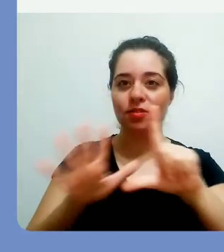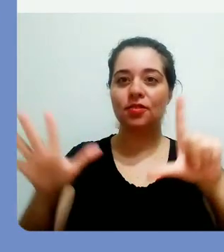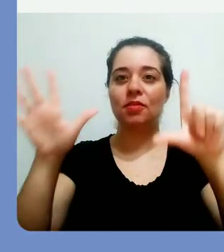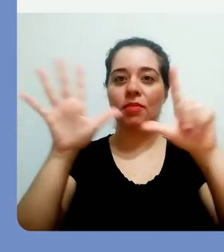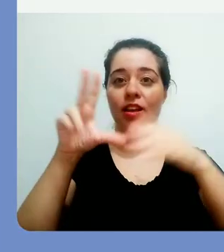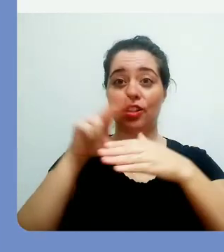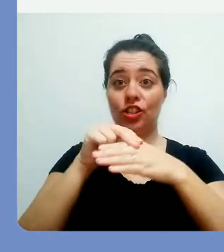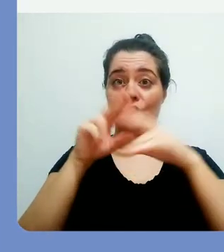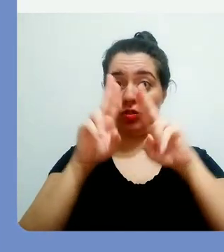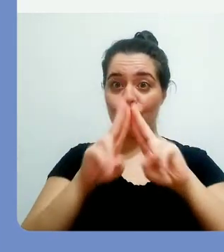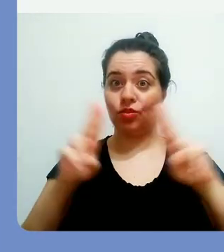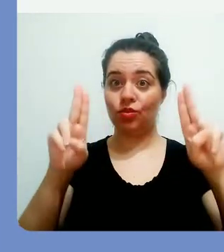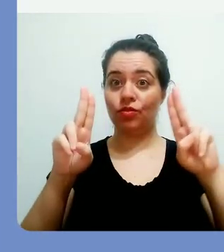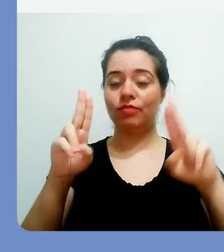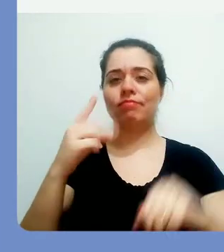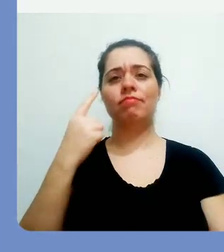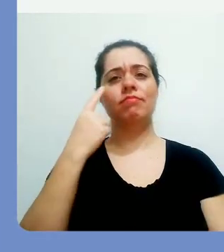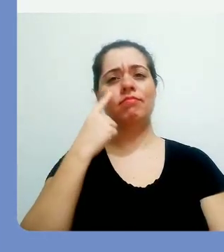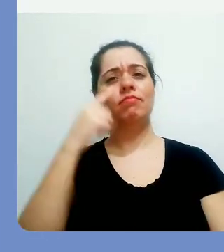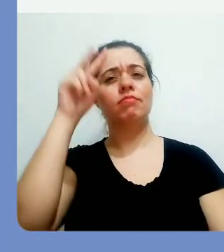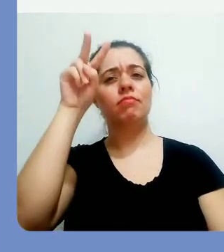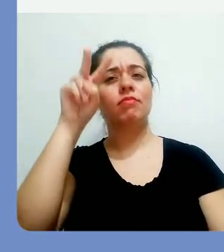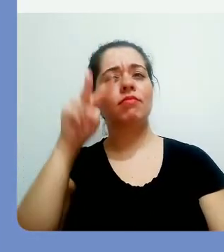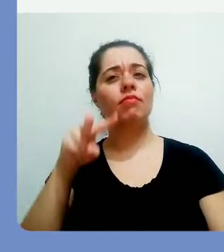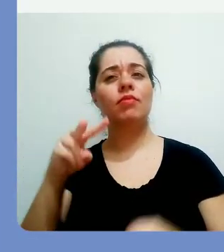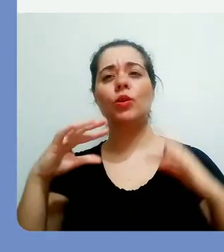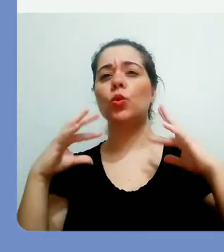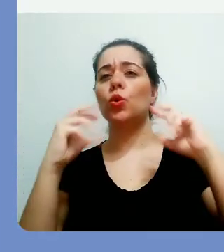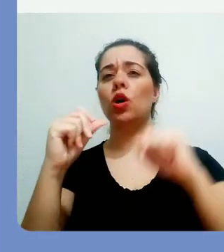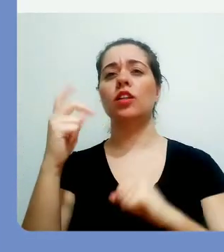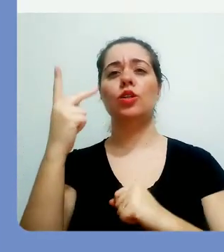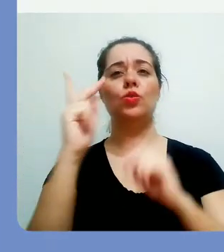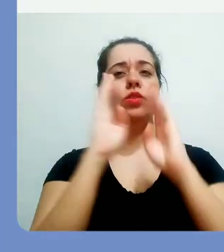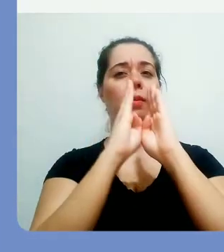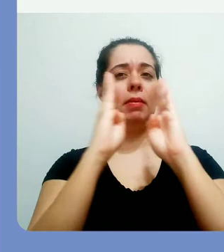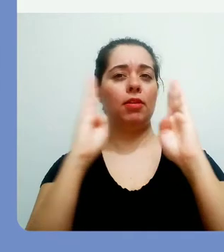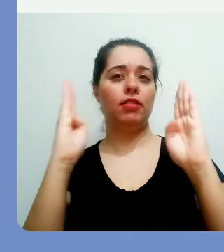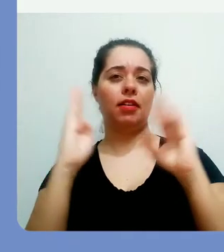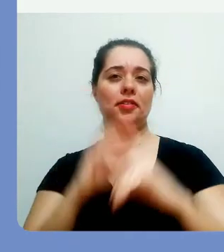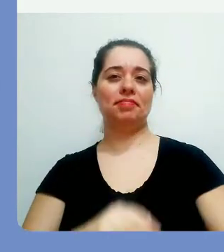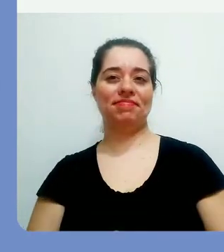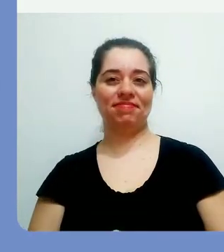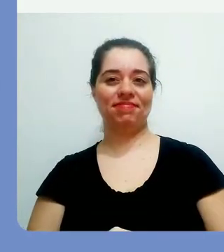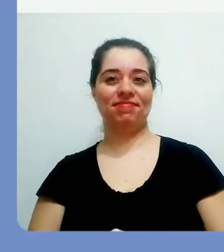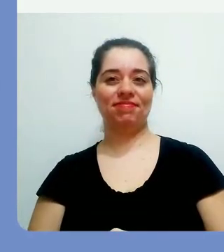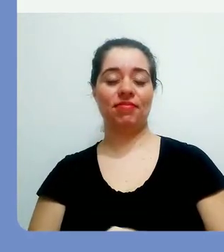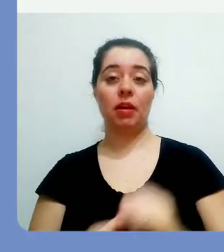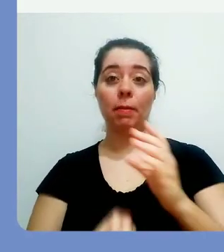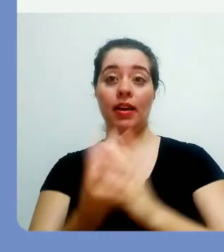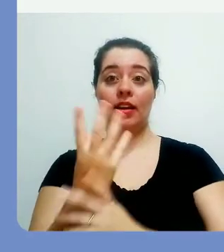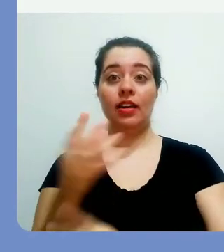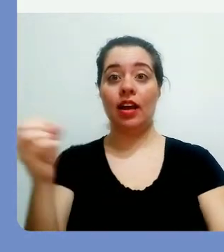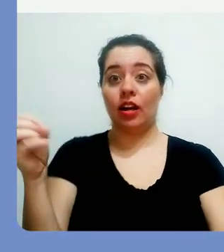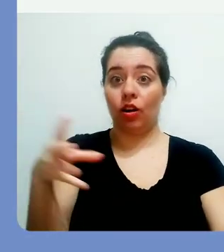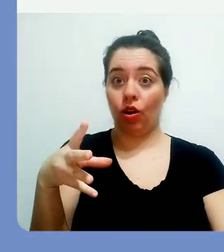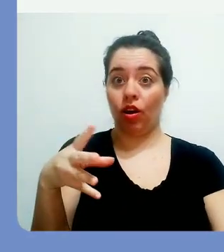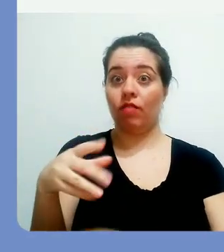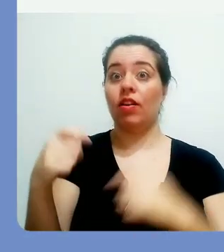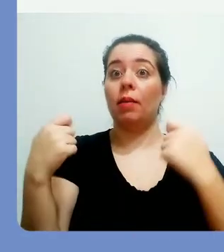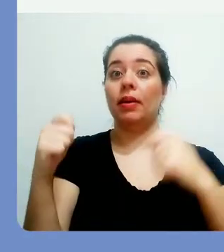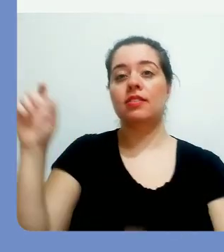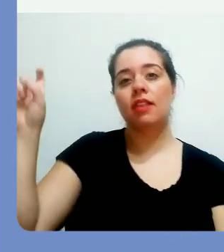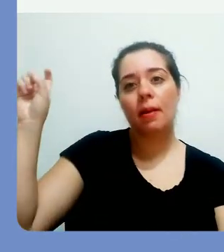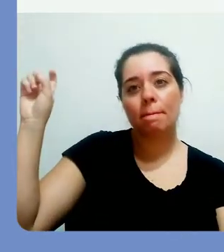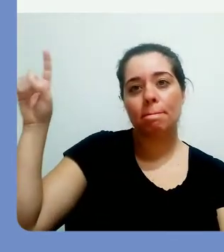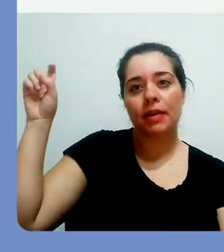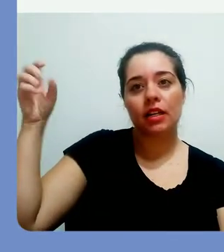Ao entrar no ambiente do Arquivos UFSC, você então vai conseguir visualizar todas as suas bibliotecas. Para adicionar uma